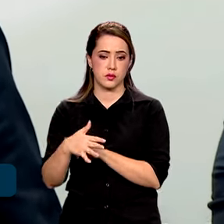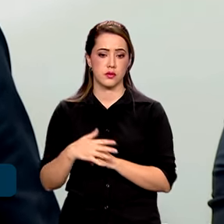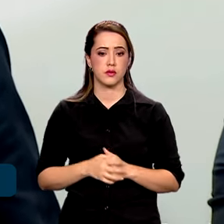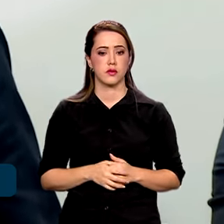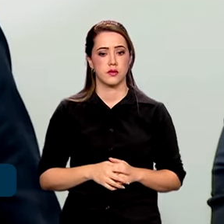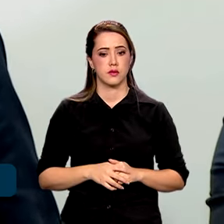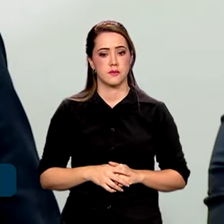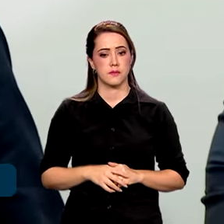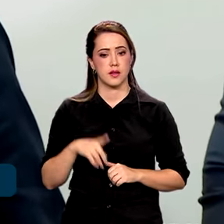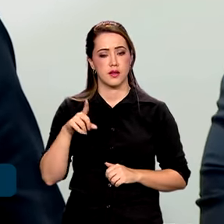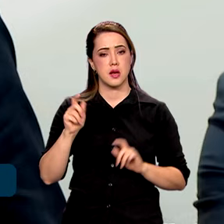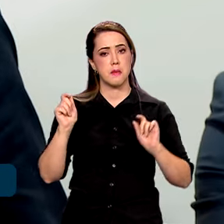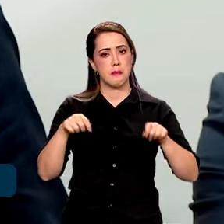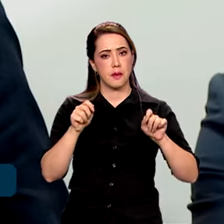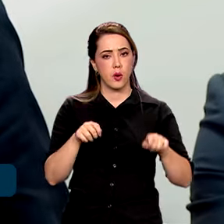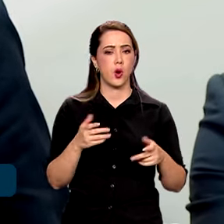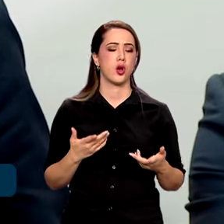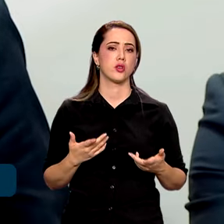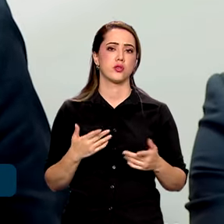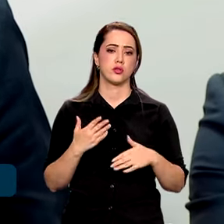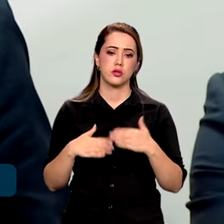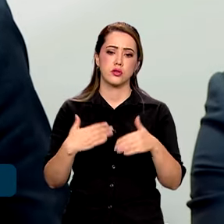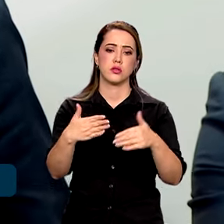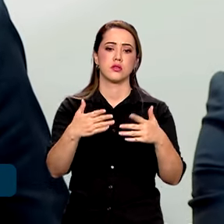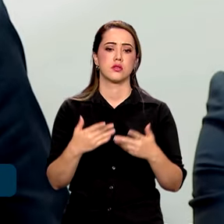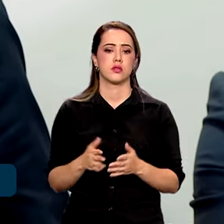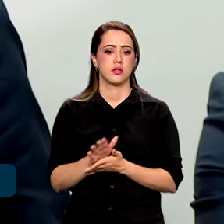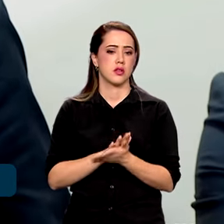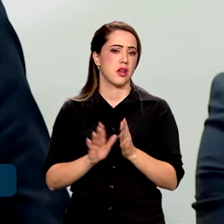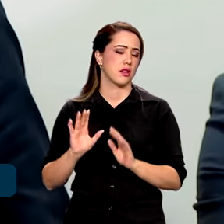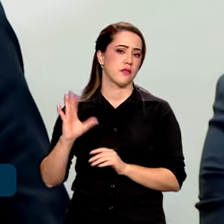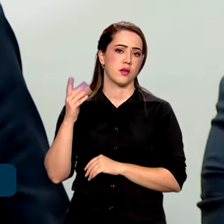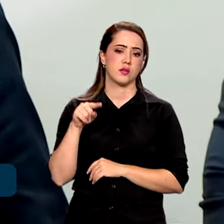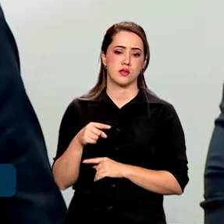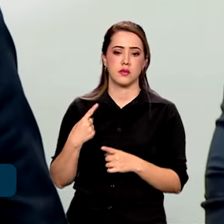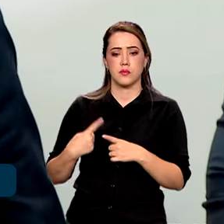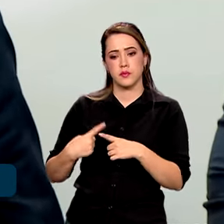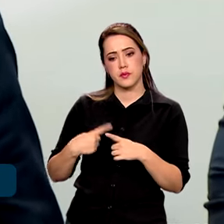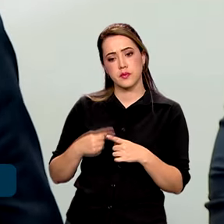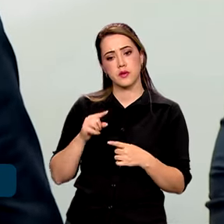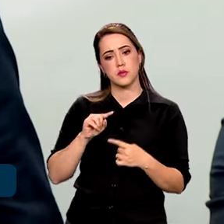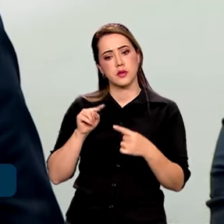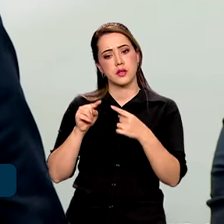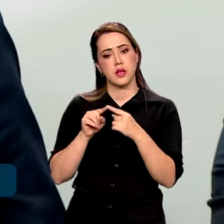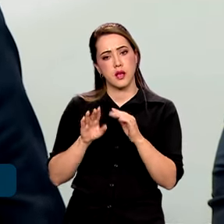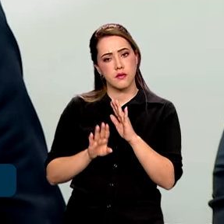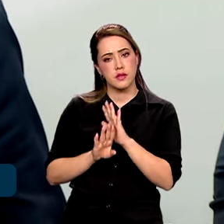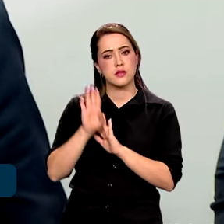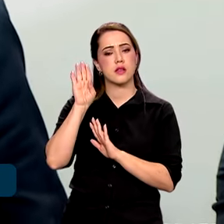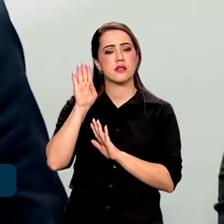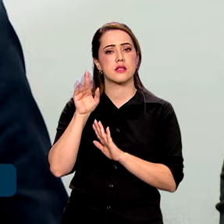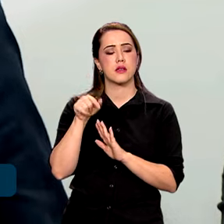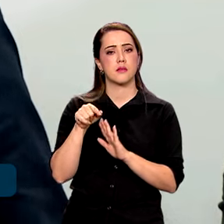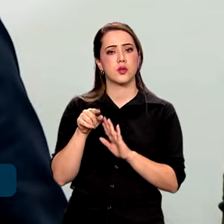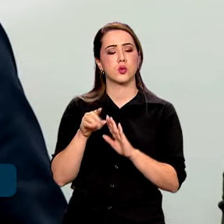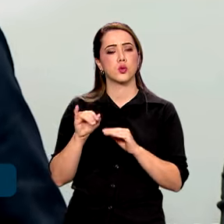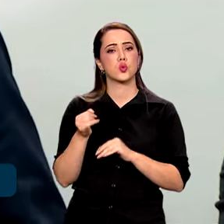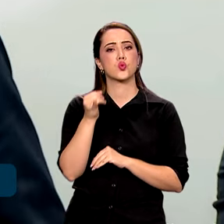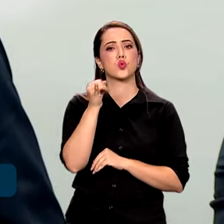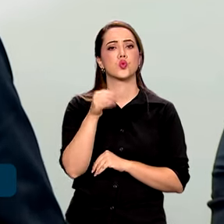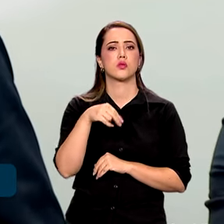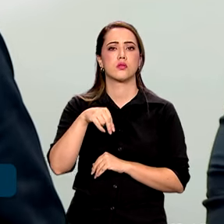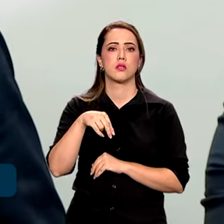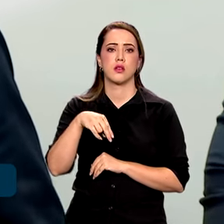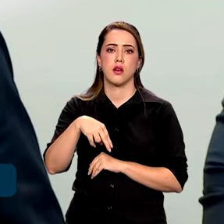muito à vontade. E não vai acontecer nada, porque ele vai estar ainda acima do juros neutro. Ou seja, ainda ele vai